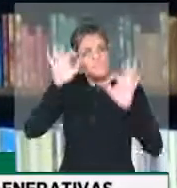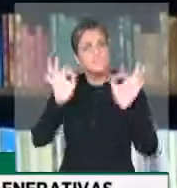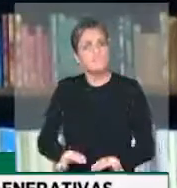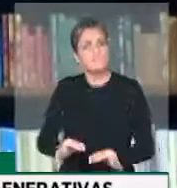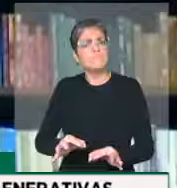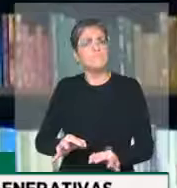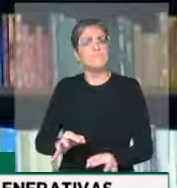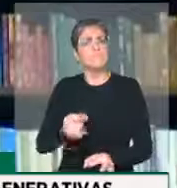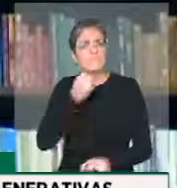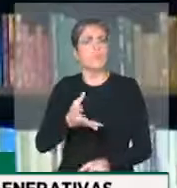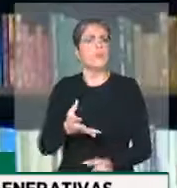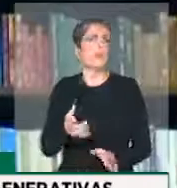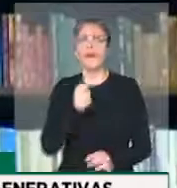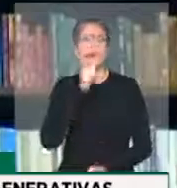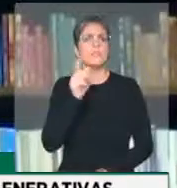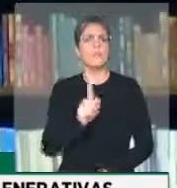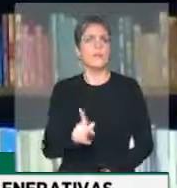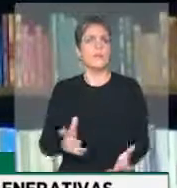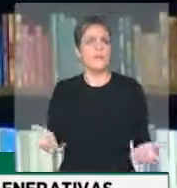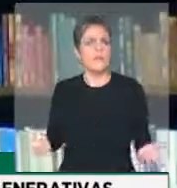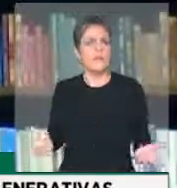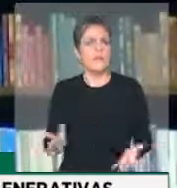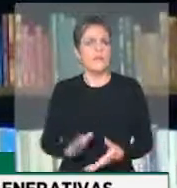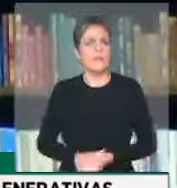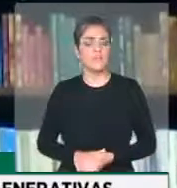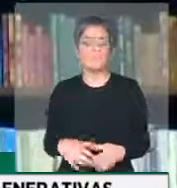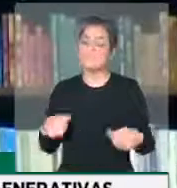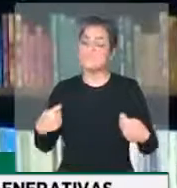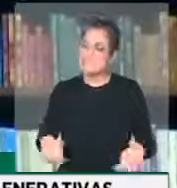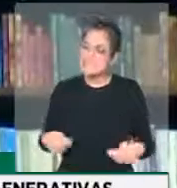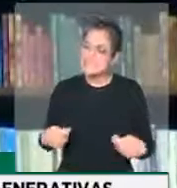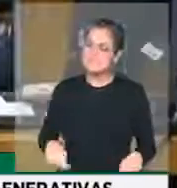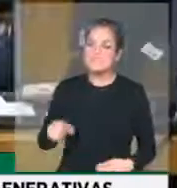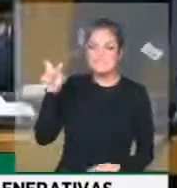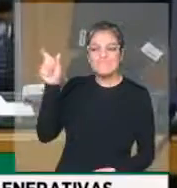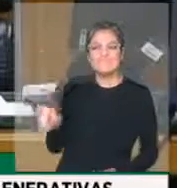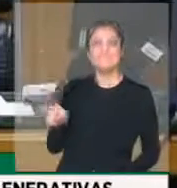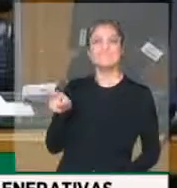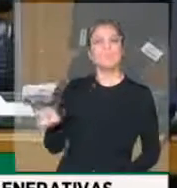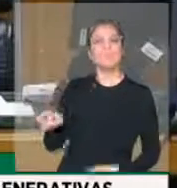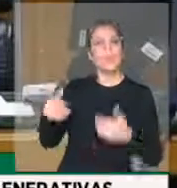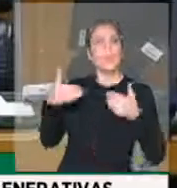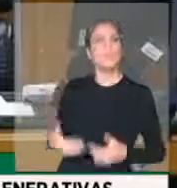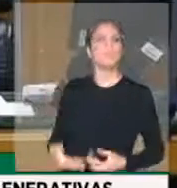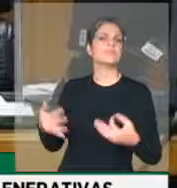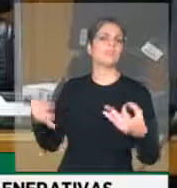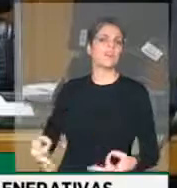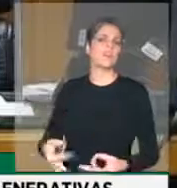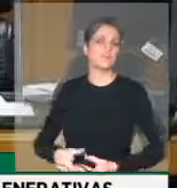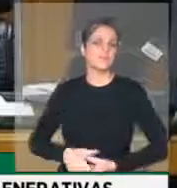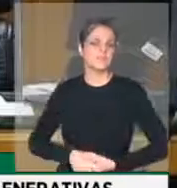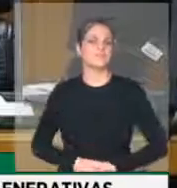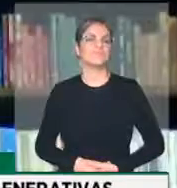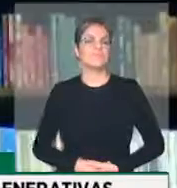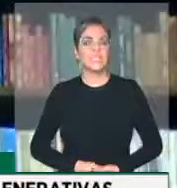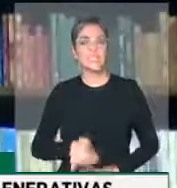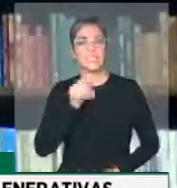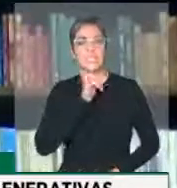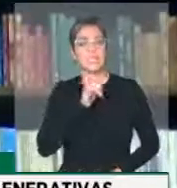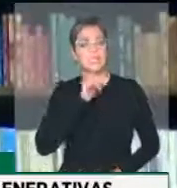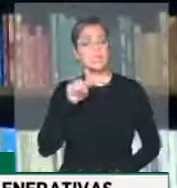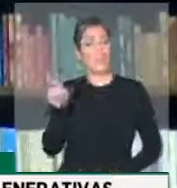Então é preciso o gesto da parte do presidente da República. Por exemplo, senhor presidente, quando ele